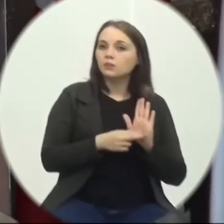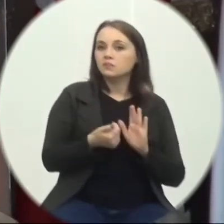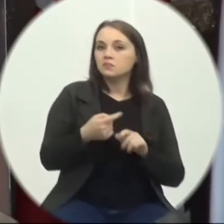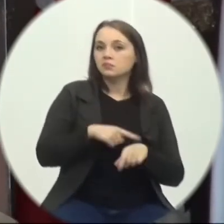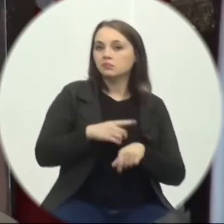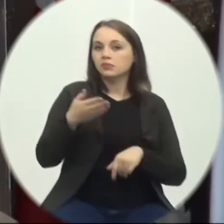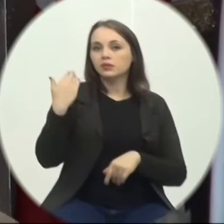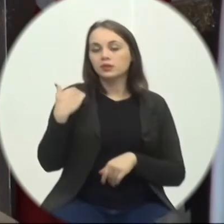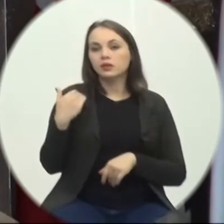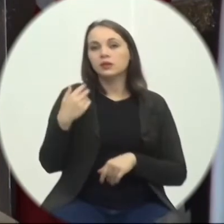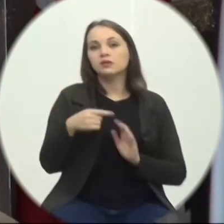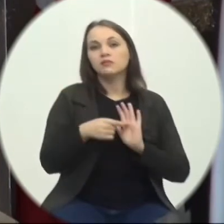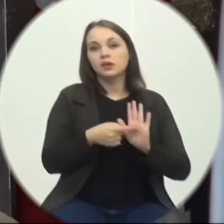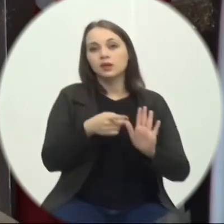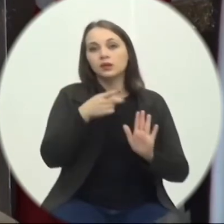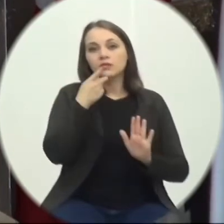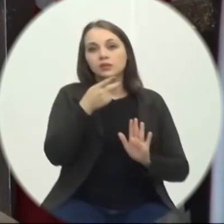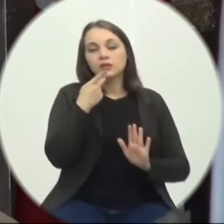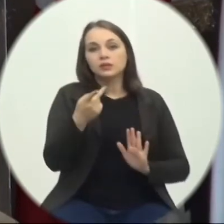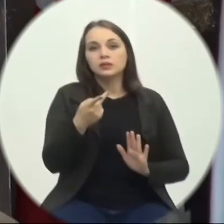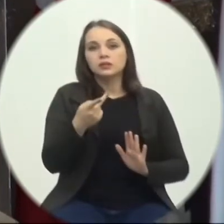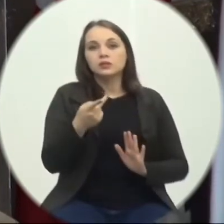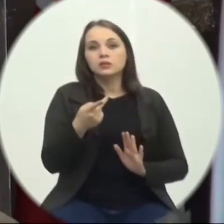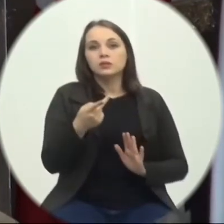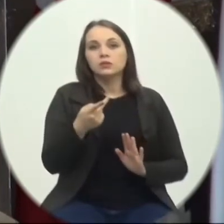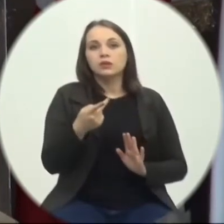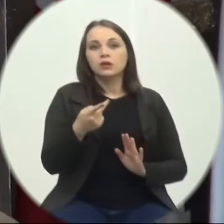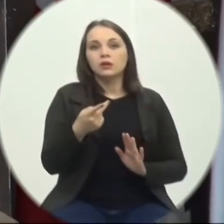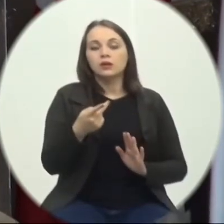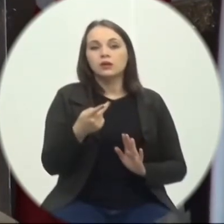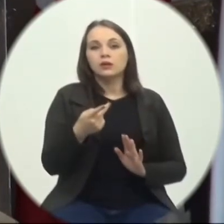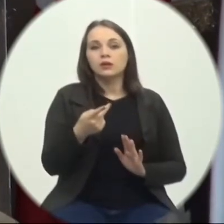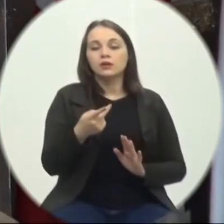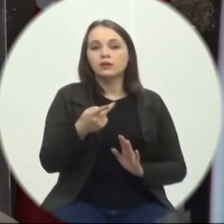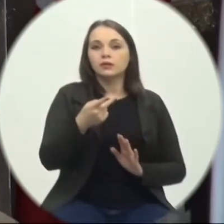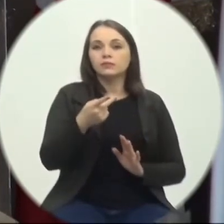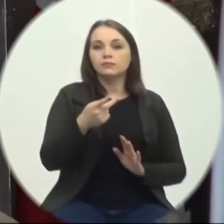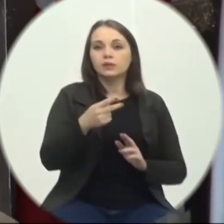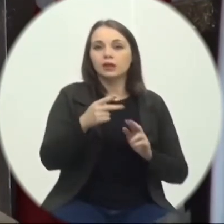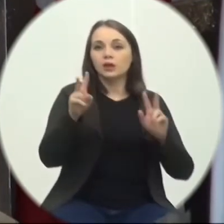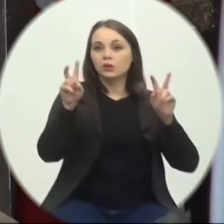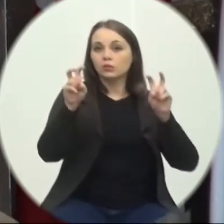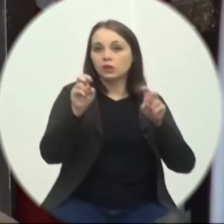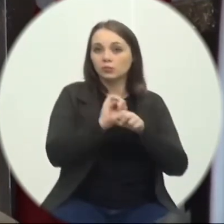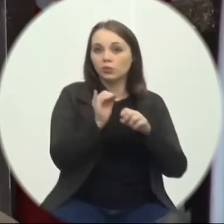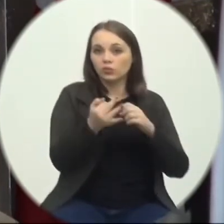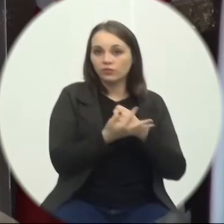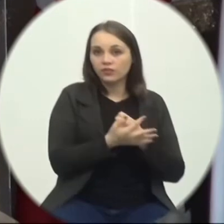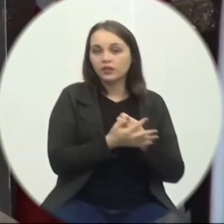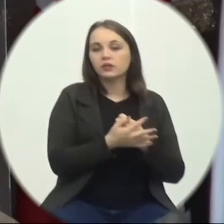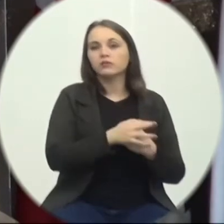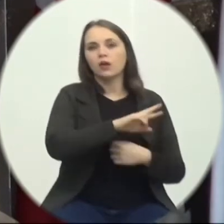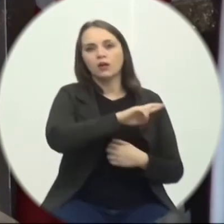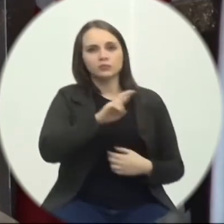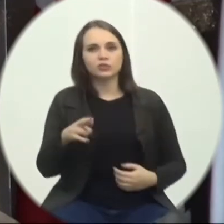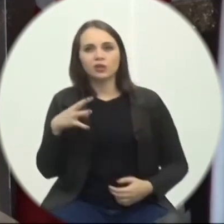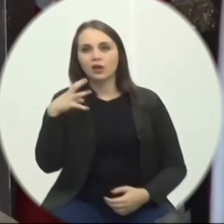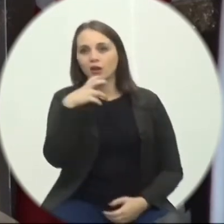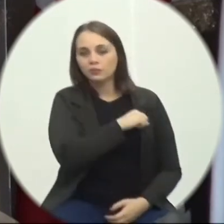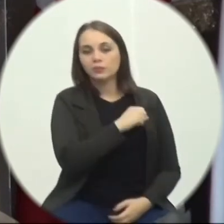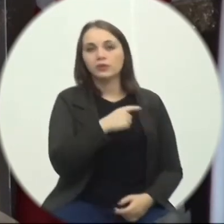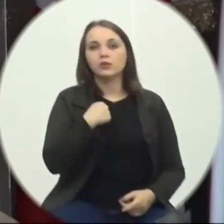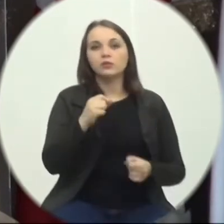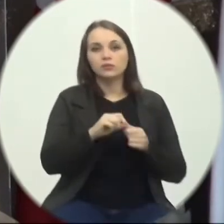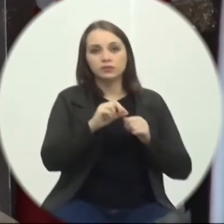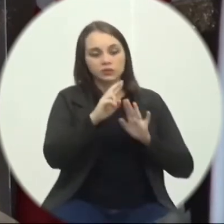sobre A necessidade Da celeridade Sobre os assuntos De covid-19 A serem respondidos Mais rapidamente Para a gente Se possível Fiz esse requerimento